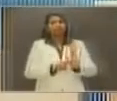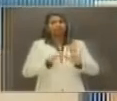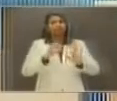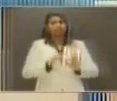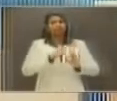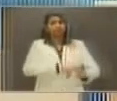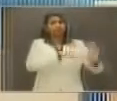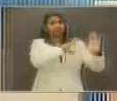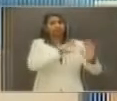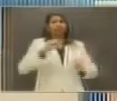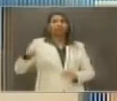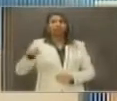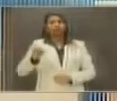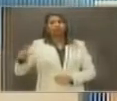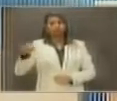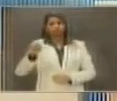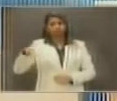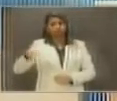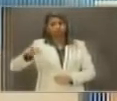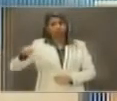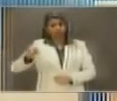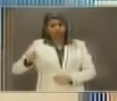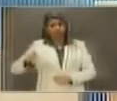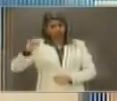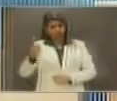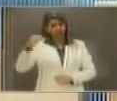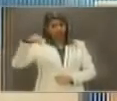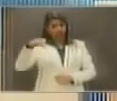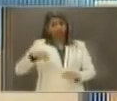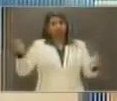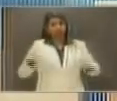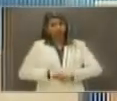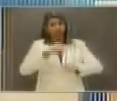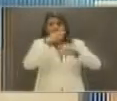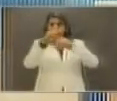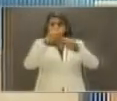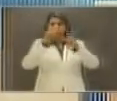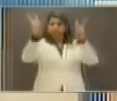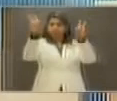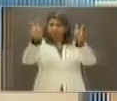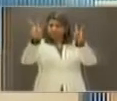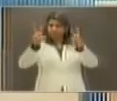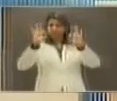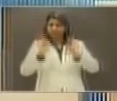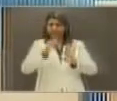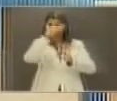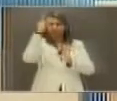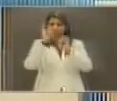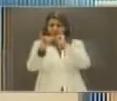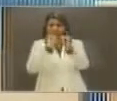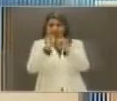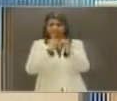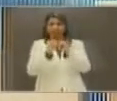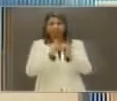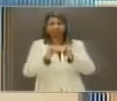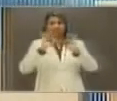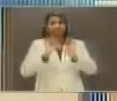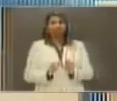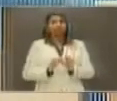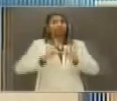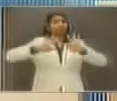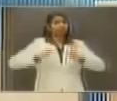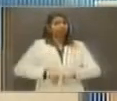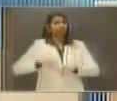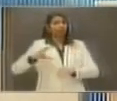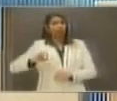Nelson Júnior terá um minuto para comentar o tema escolhido aí pelos nossos internautas, o fim das coligações